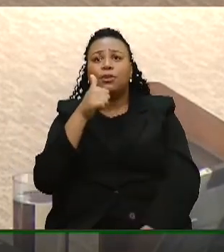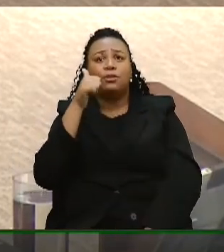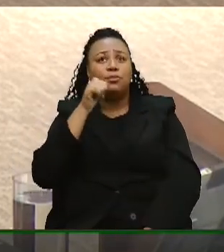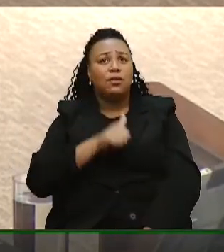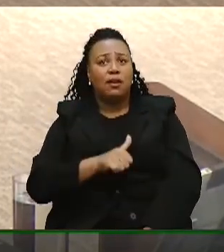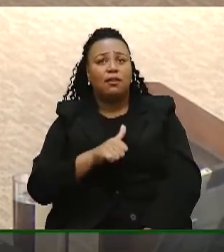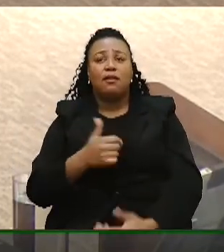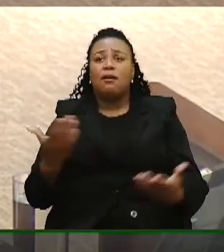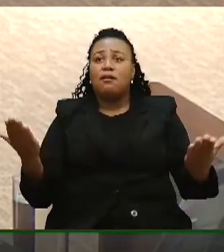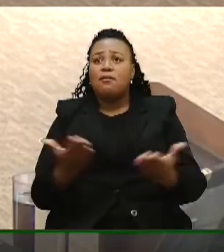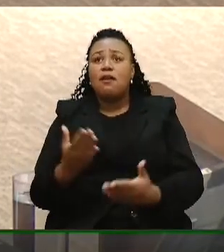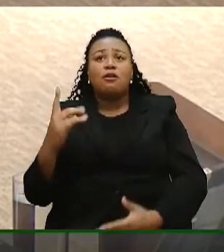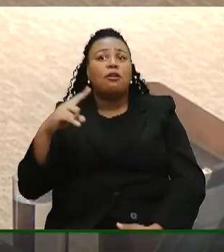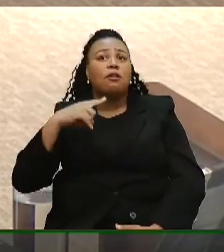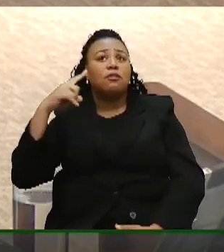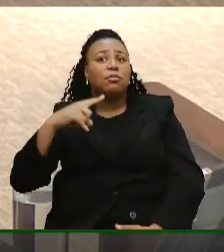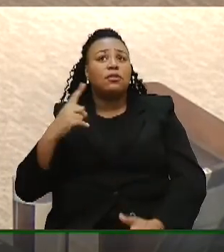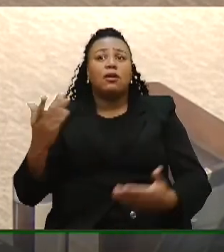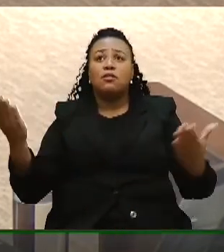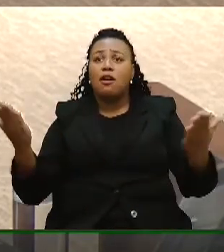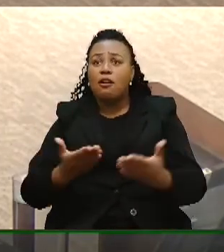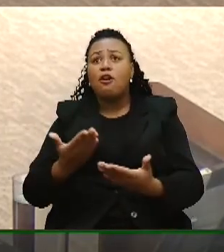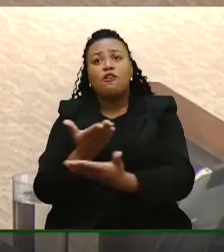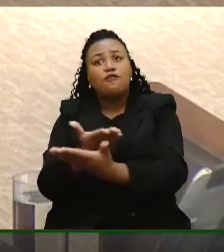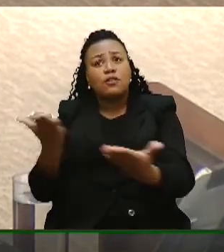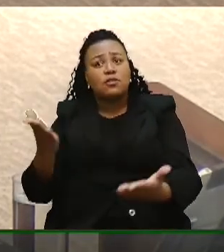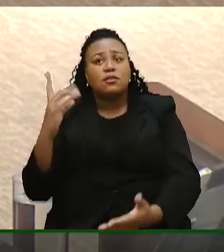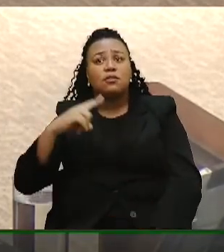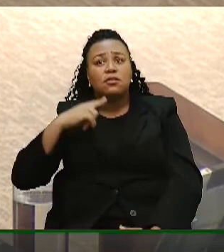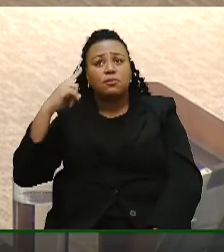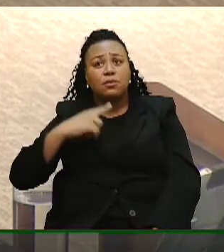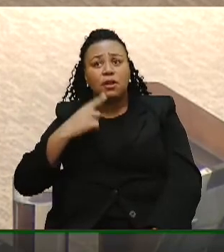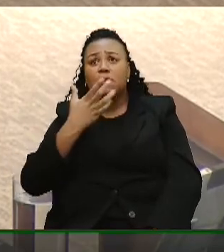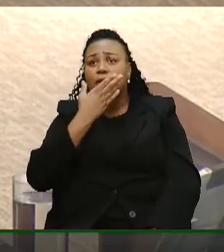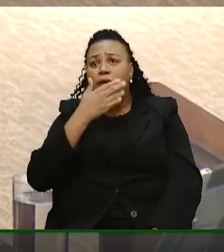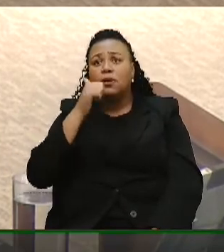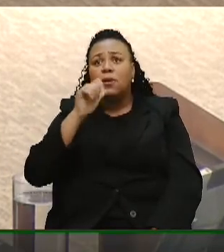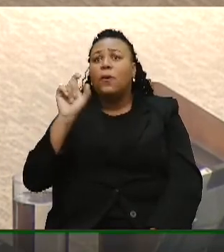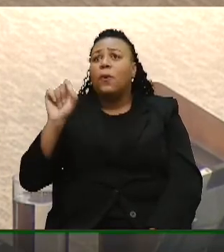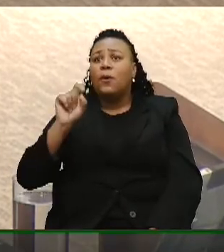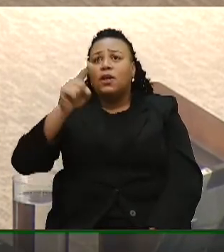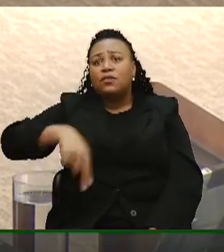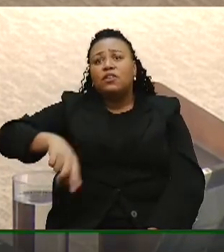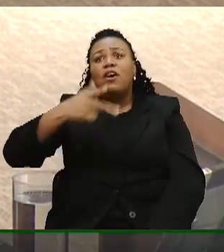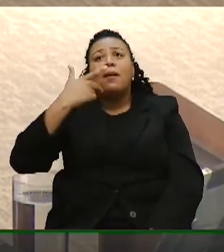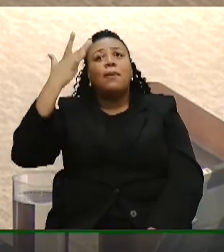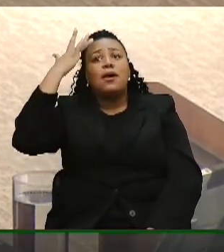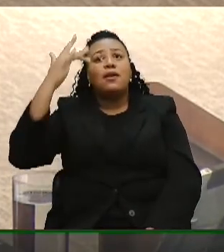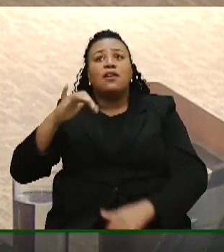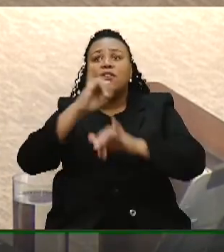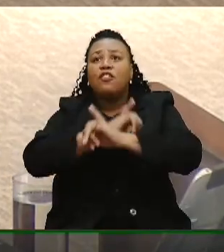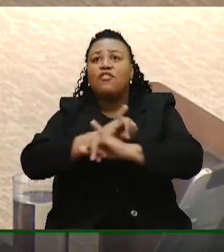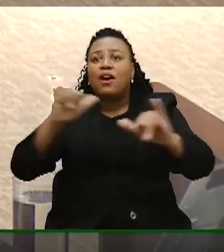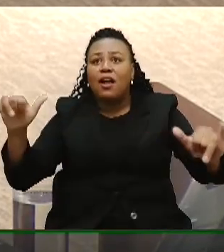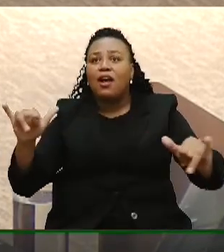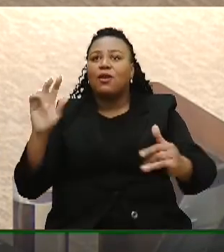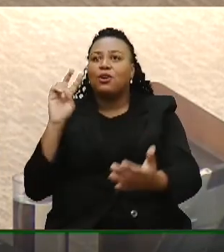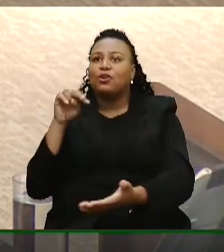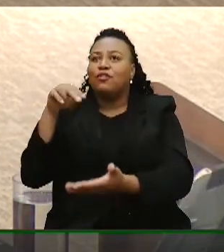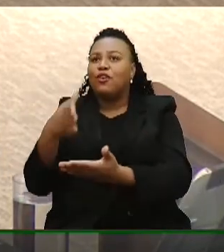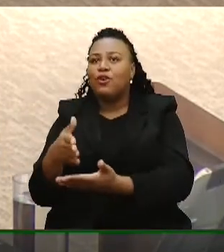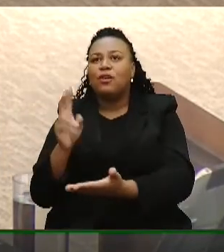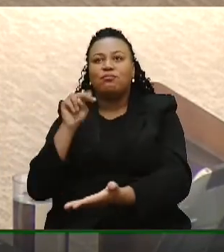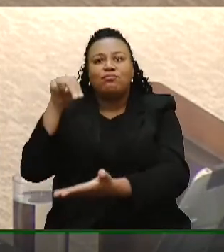E agora, deputados, e agora, senhores deputados e deputadas, o que vocês dirão amanhã? Quando forem lá nos